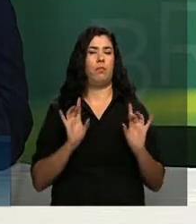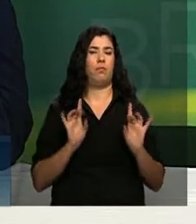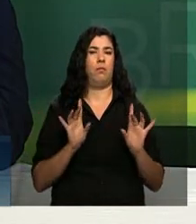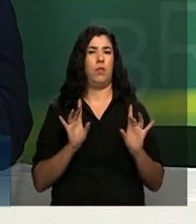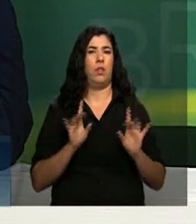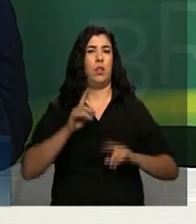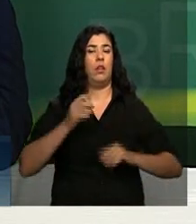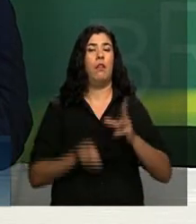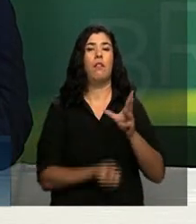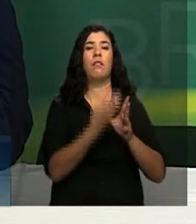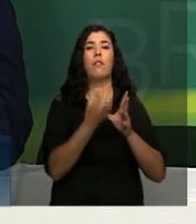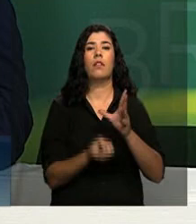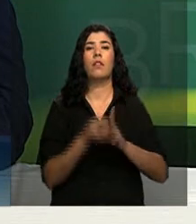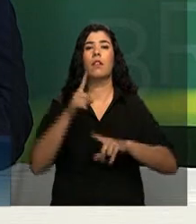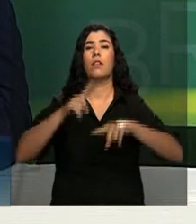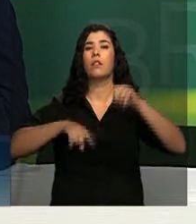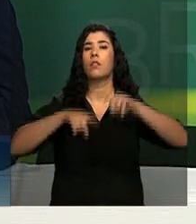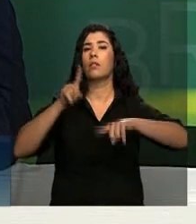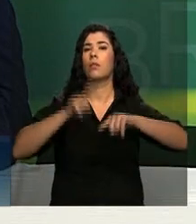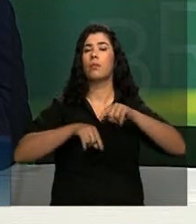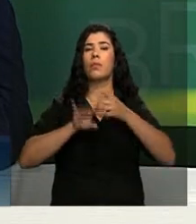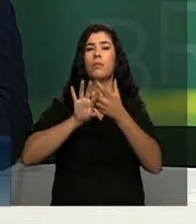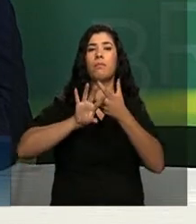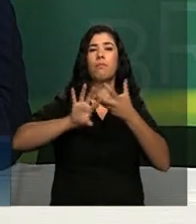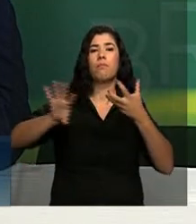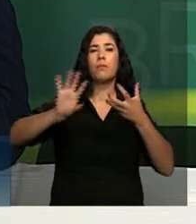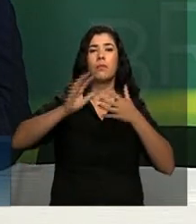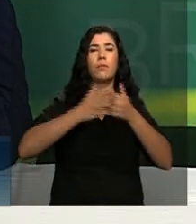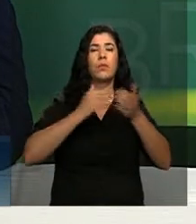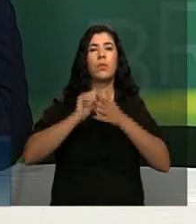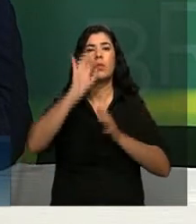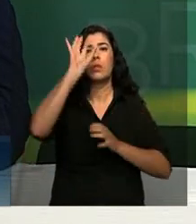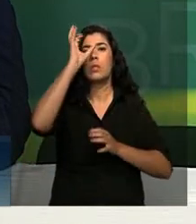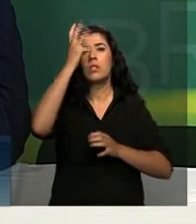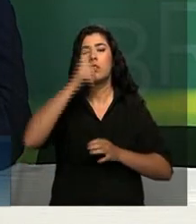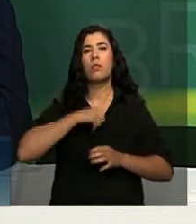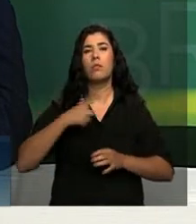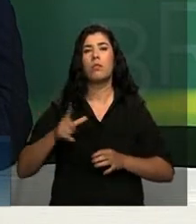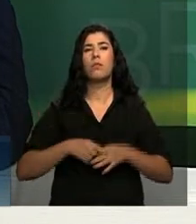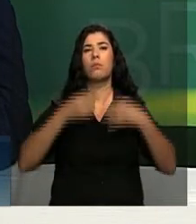de instrumentos que afastem qualquer decisão subjetiva.